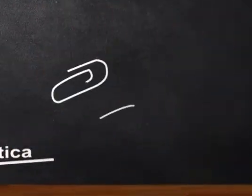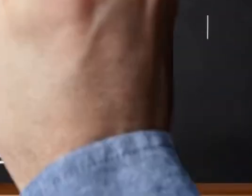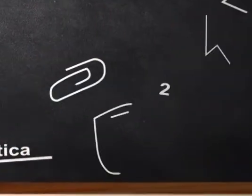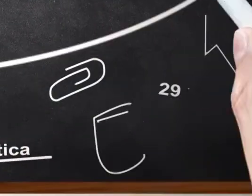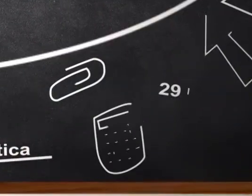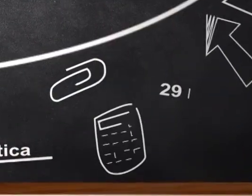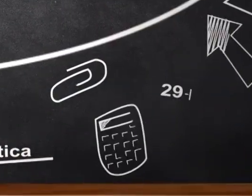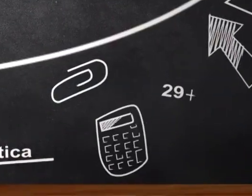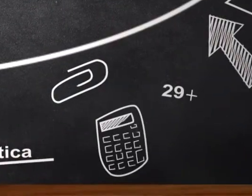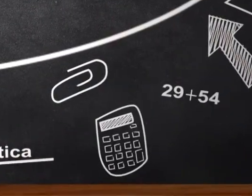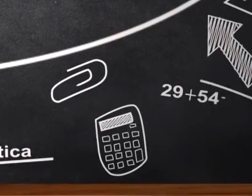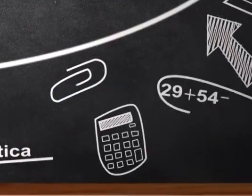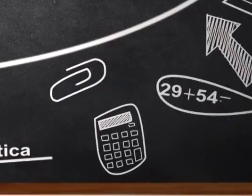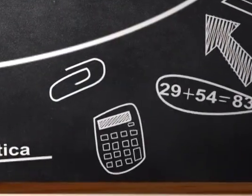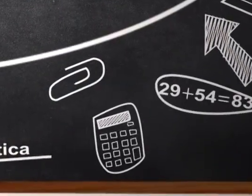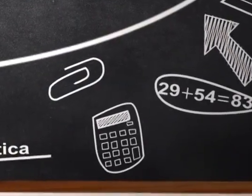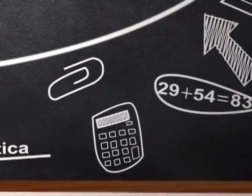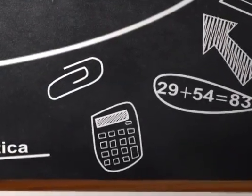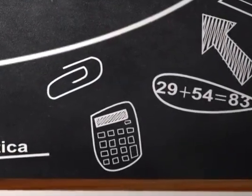Tchau, tchau e